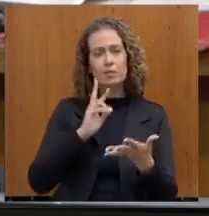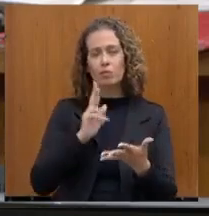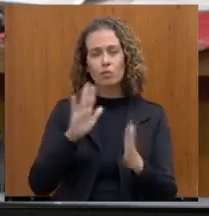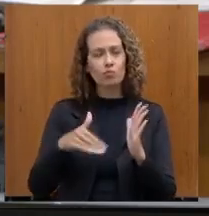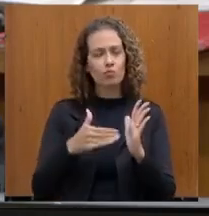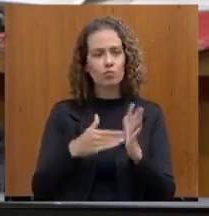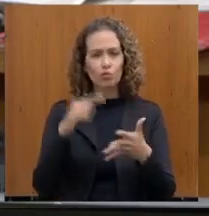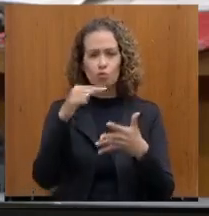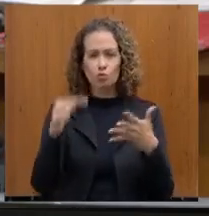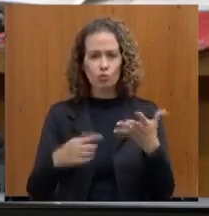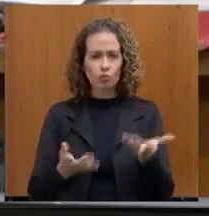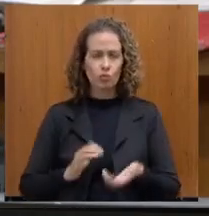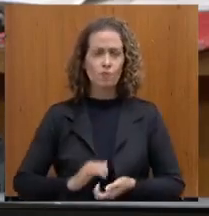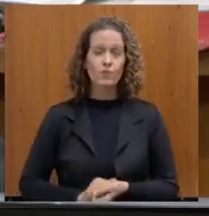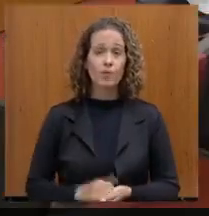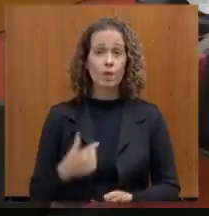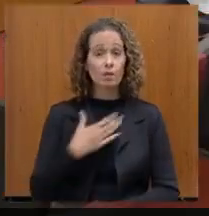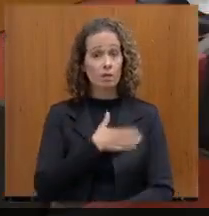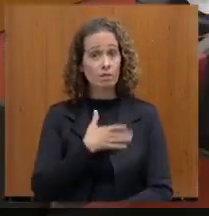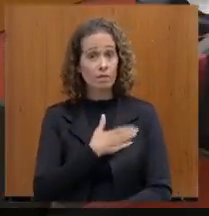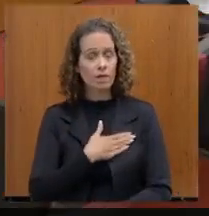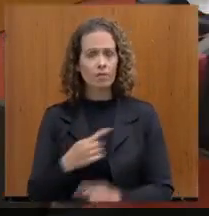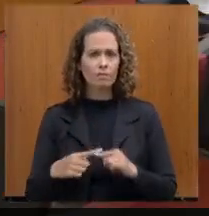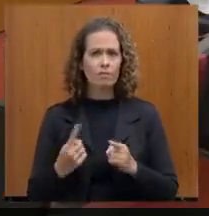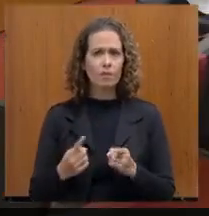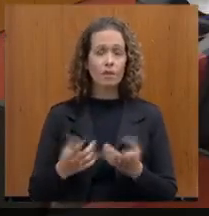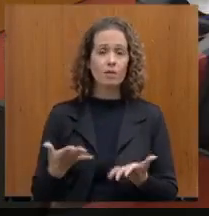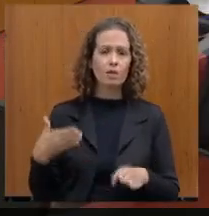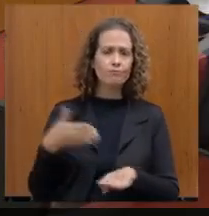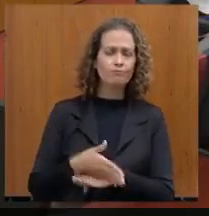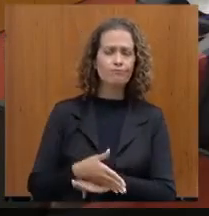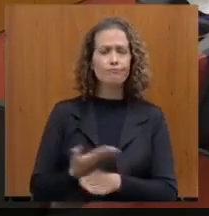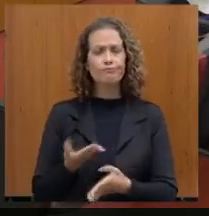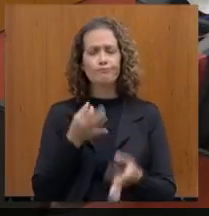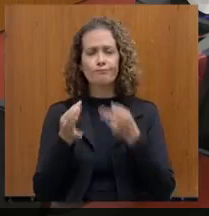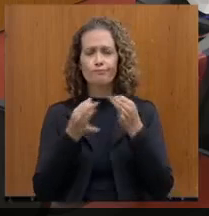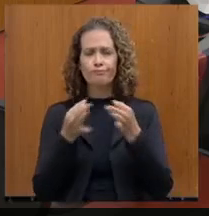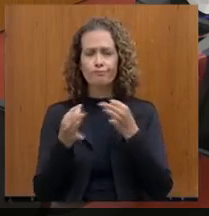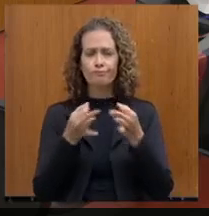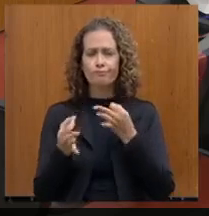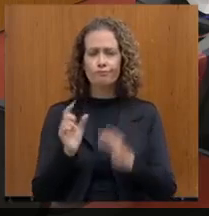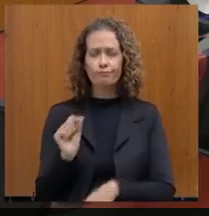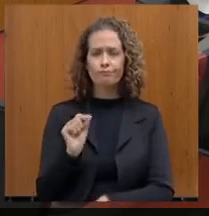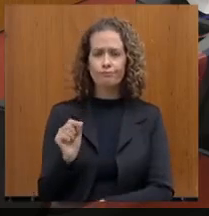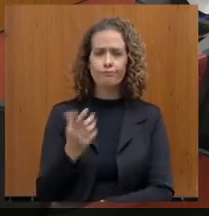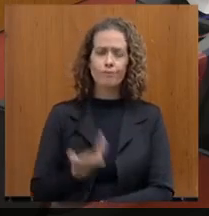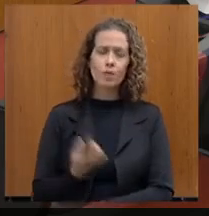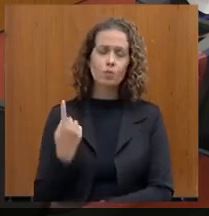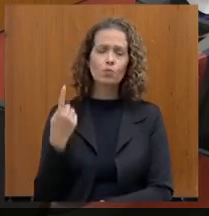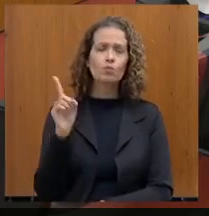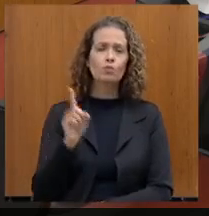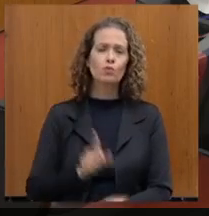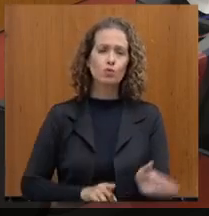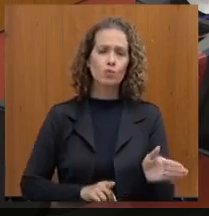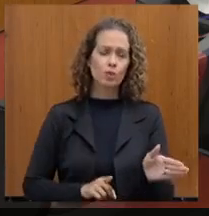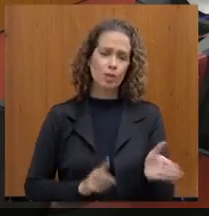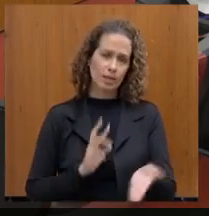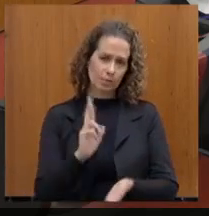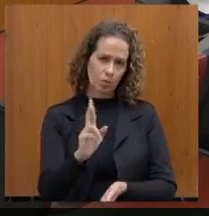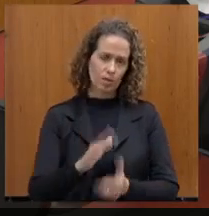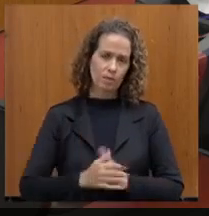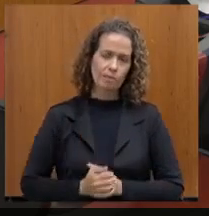Eu acho que eu estou satisfeito, mas eu gostaria só de fazer uma intervenção com relação ao último quesito. Porque